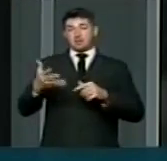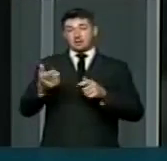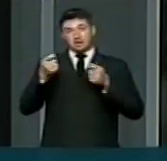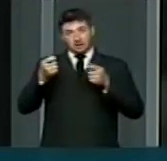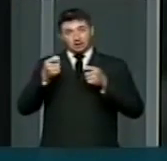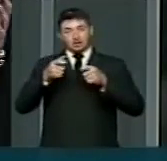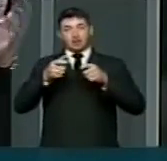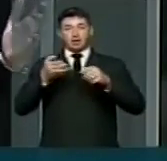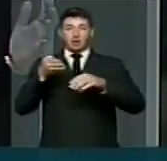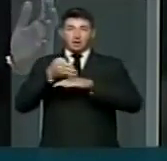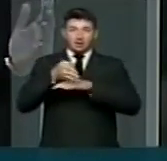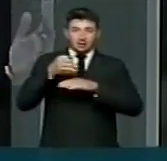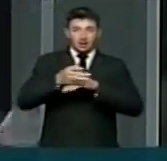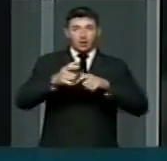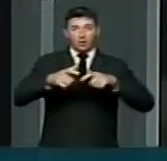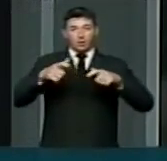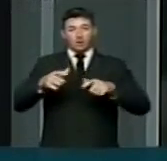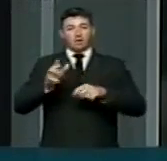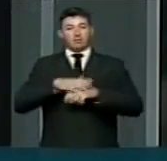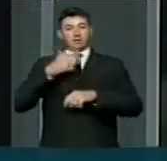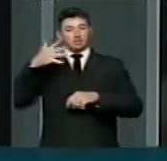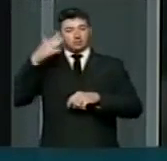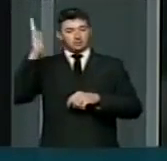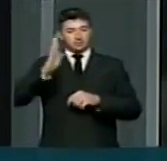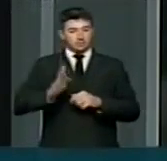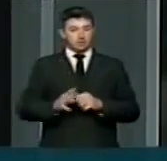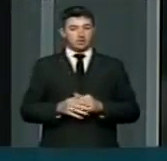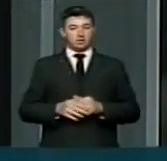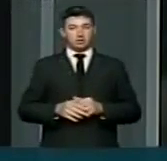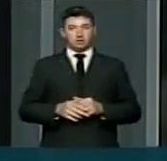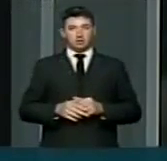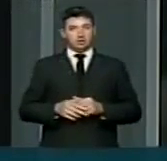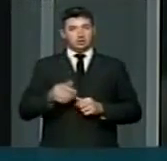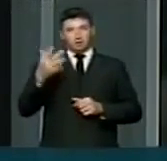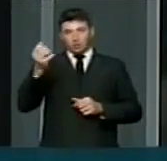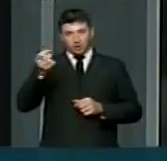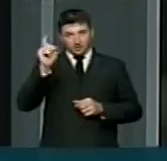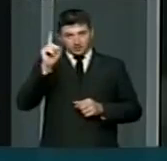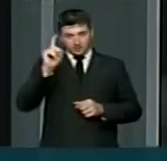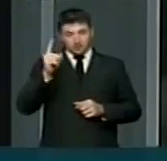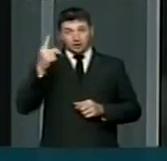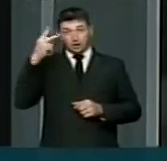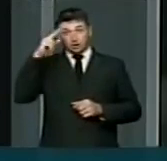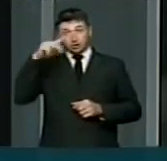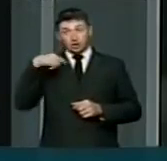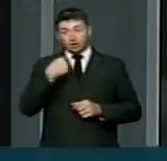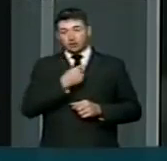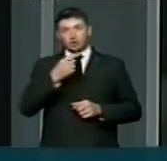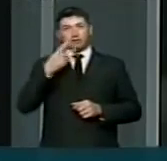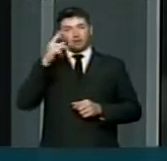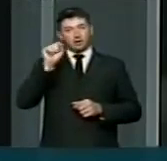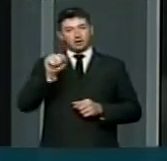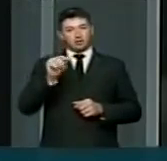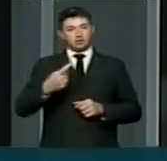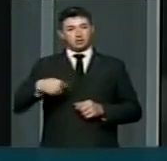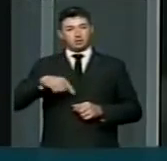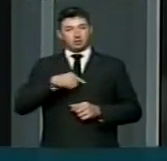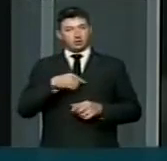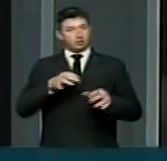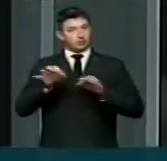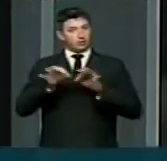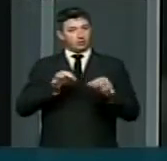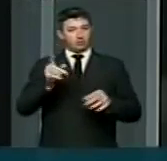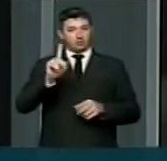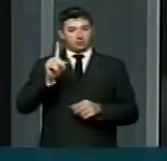no cenário político do nosso país, não se prestaria. E a nossa história diz isso, que nós não estamos